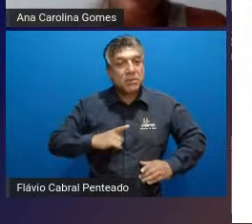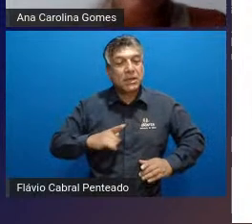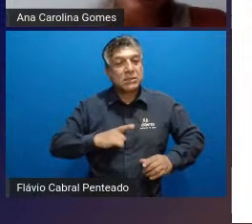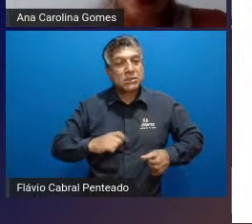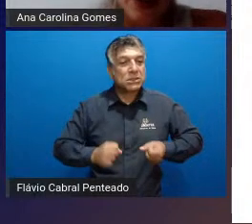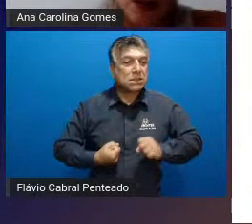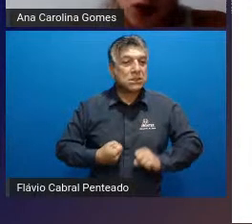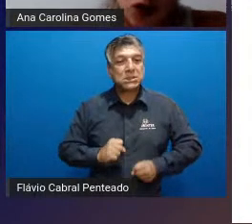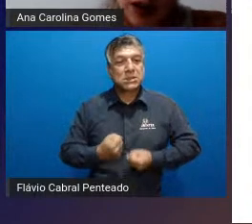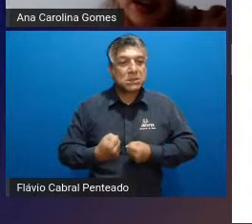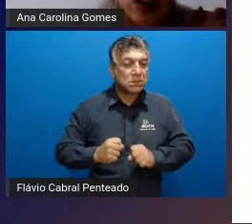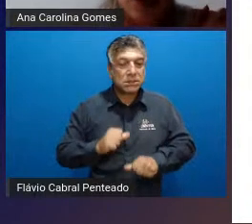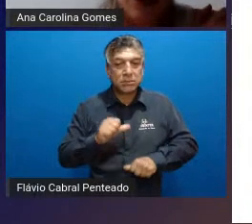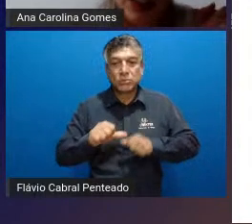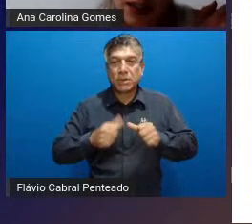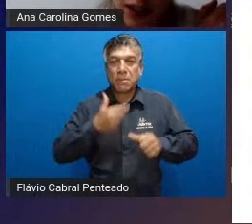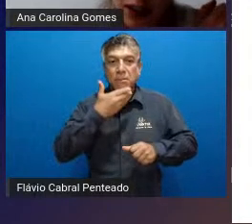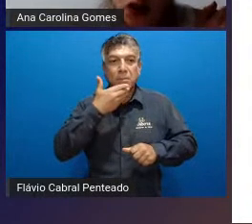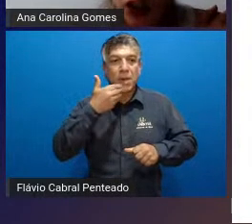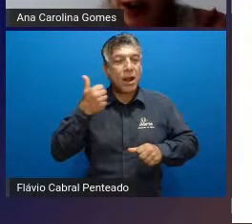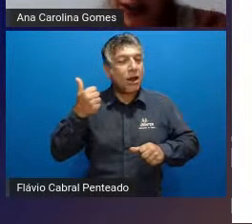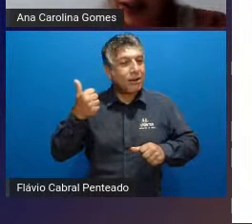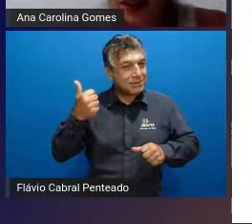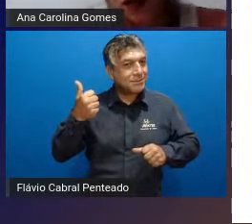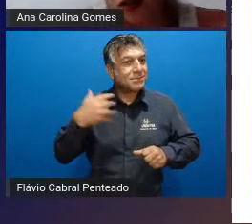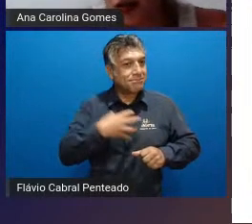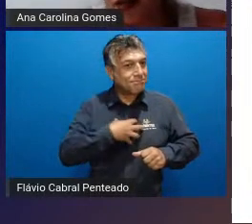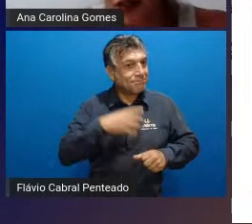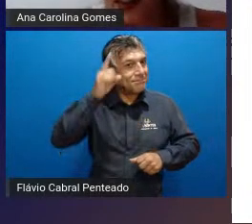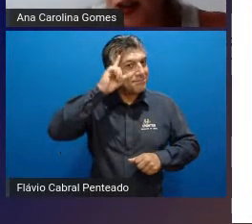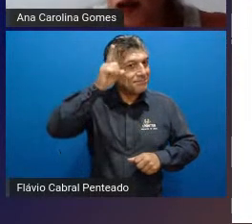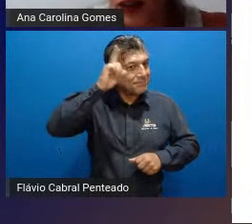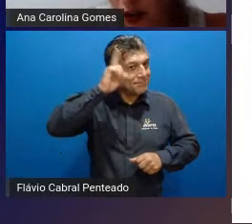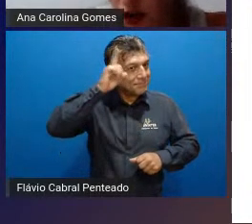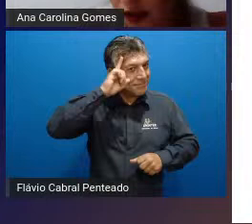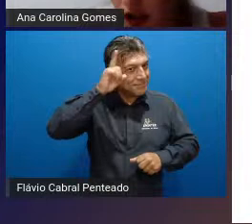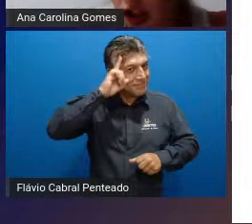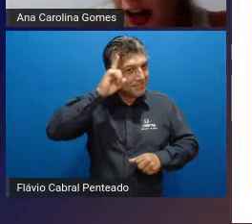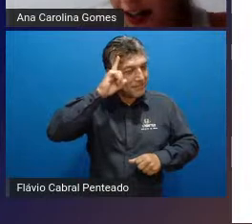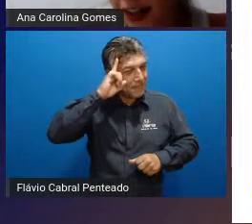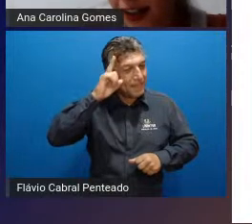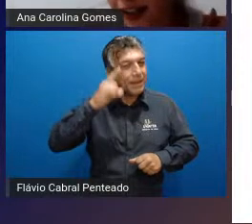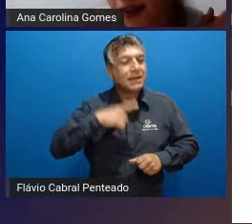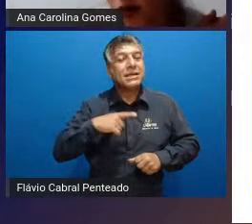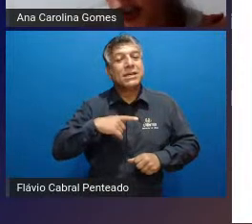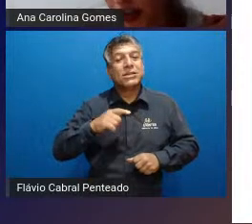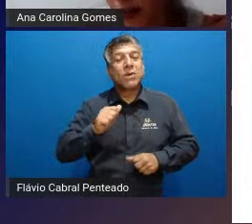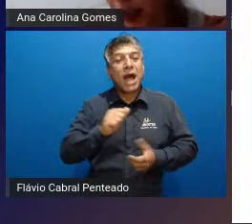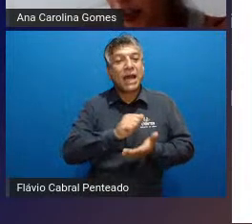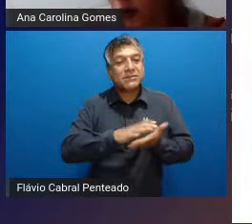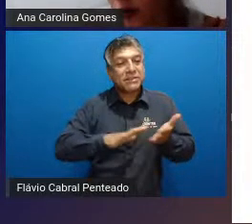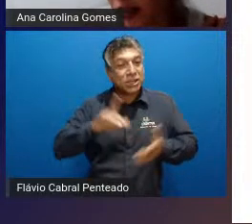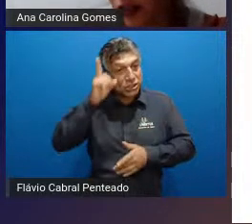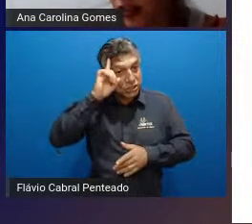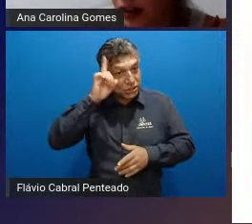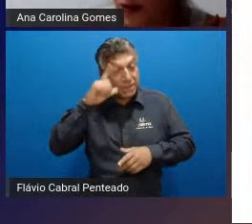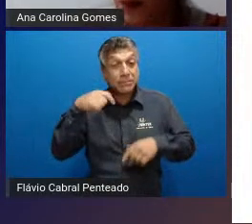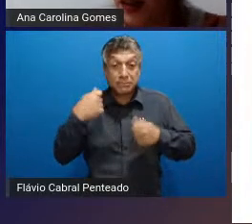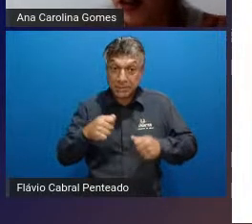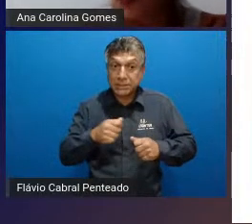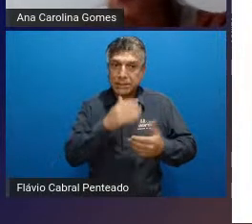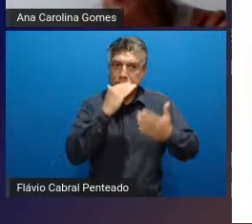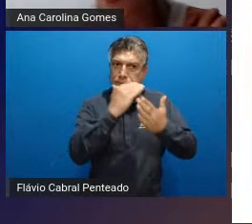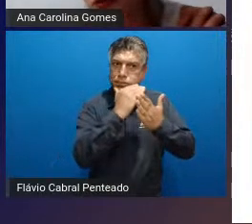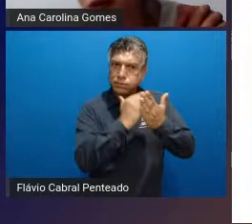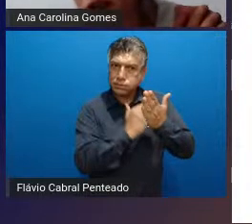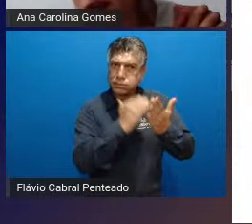melhora na funcionalidade física diária que é no caso das AVDs atividades de vida diária que o autista também tem que conseguir fazer